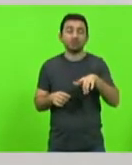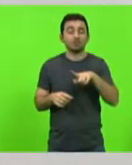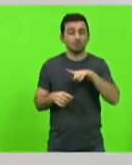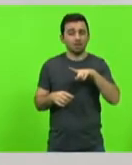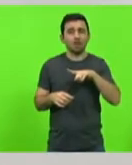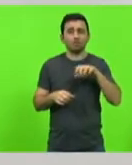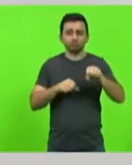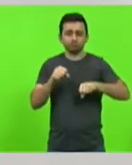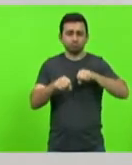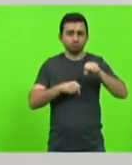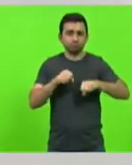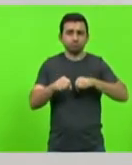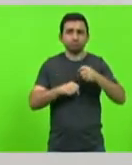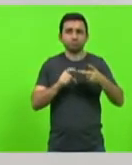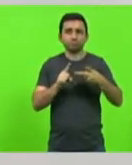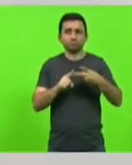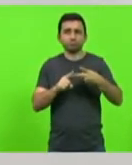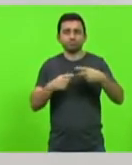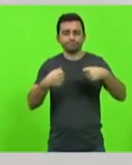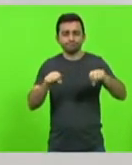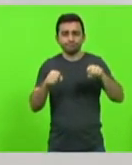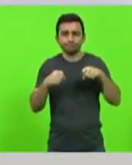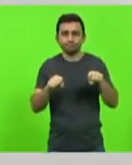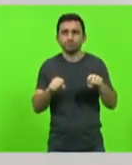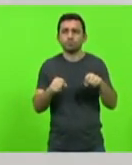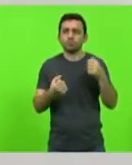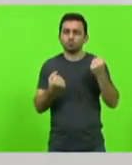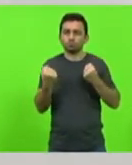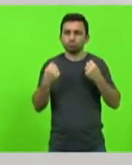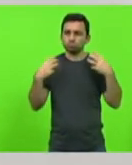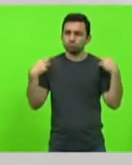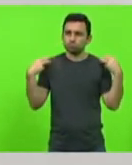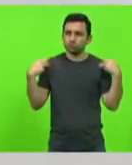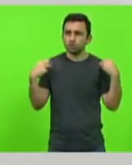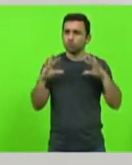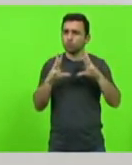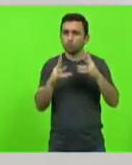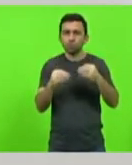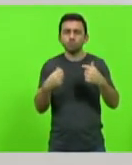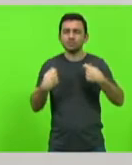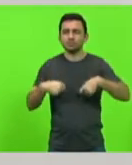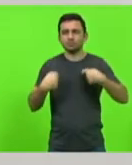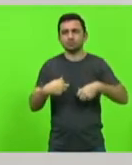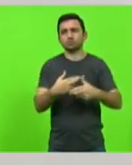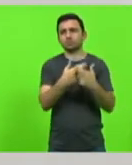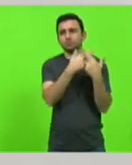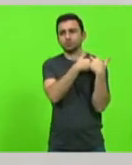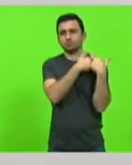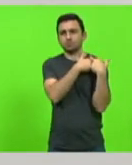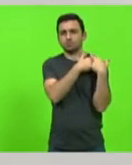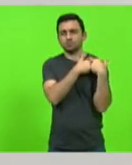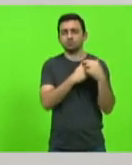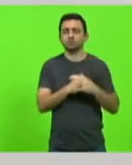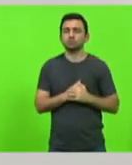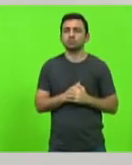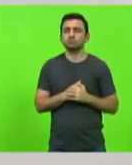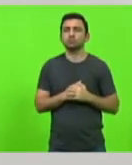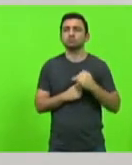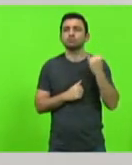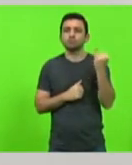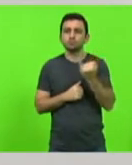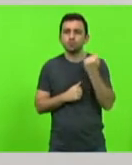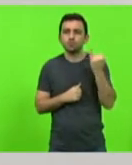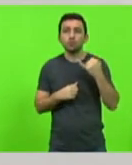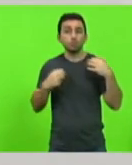pedestres, motoristas, todos têm que ter responsabilidades. É importante que o